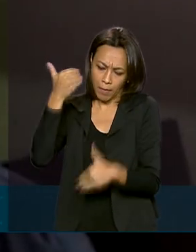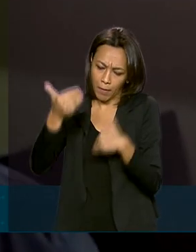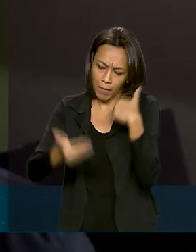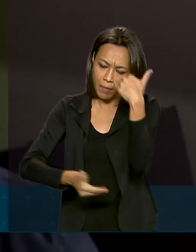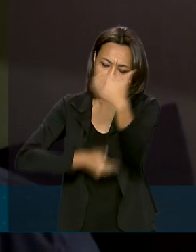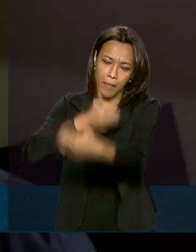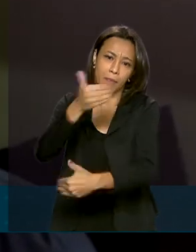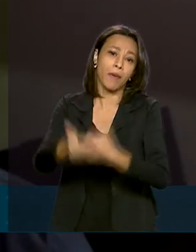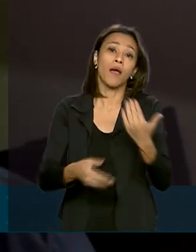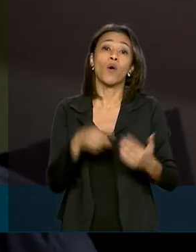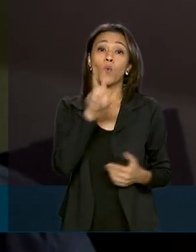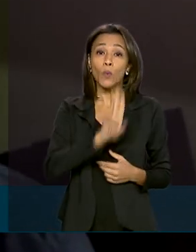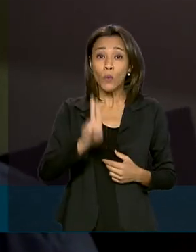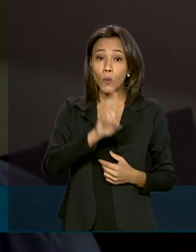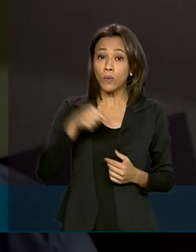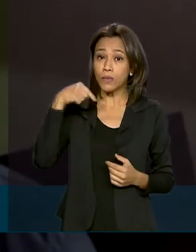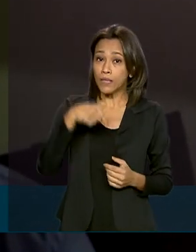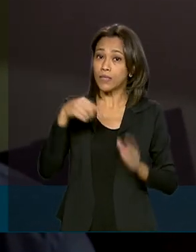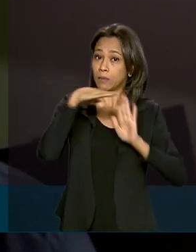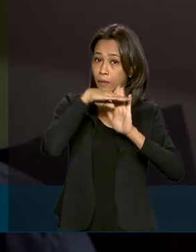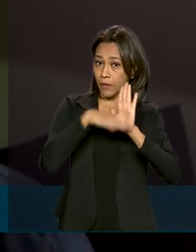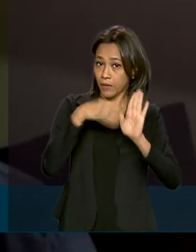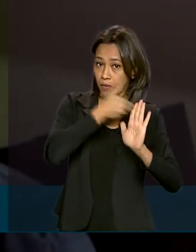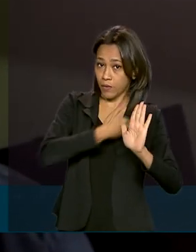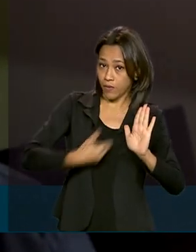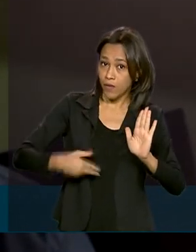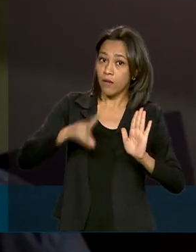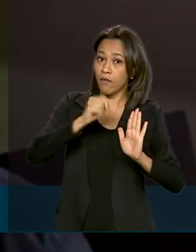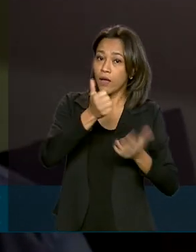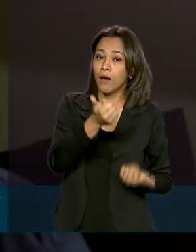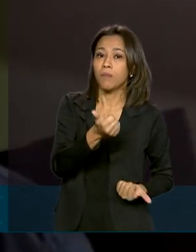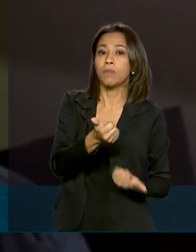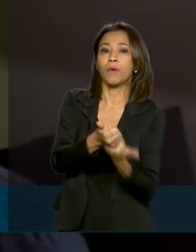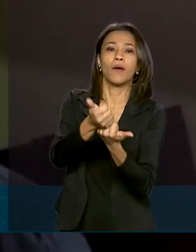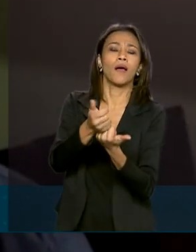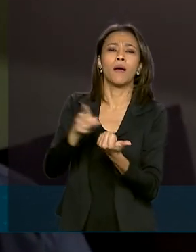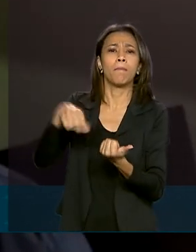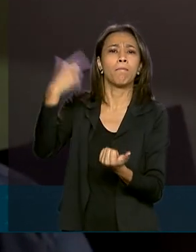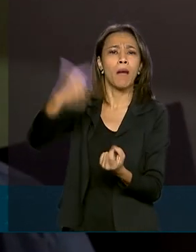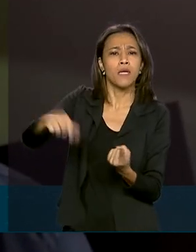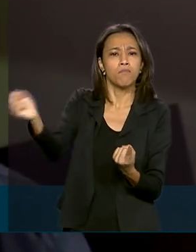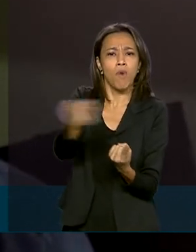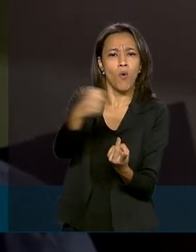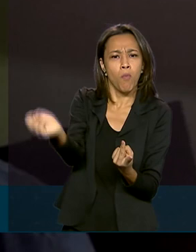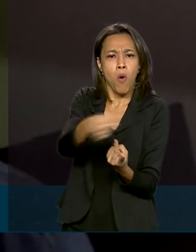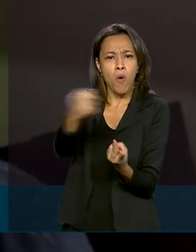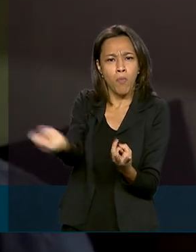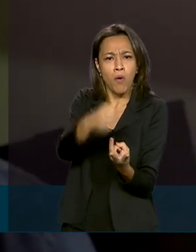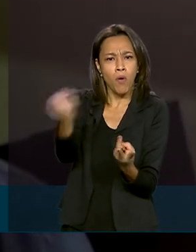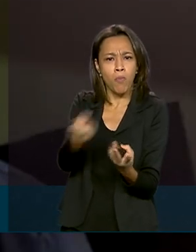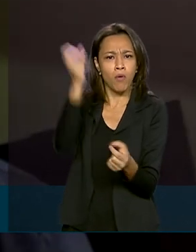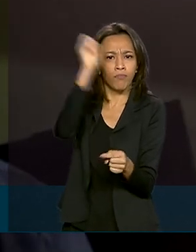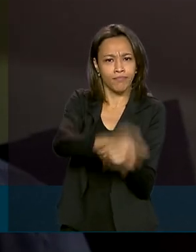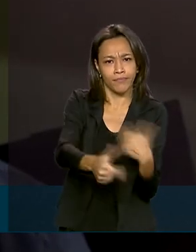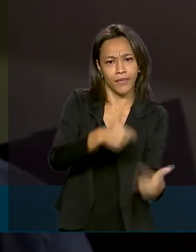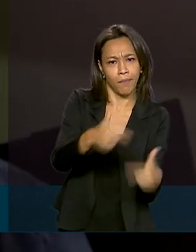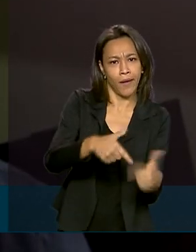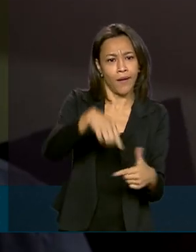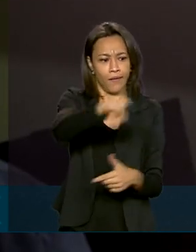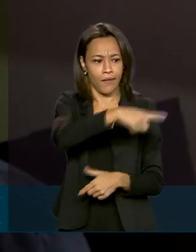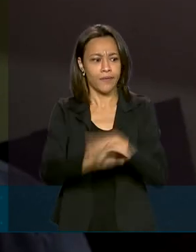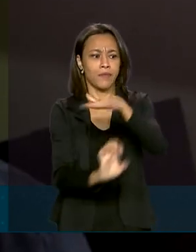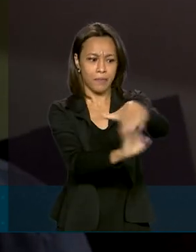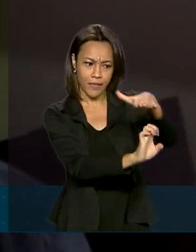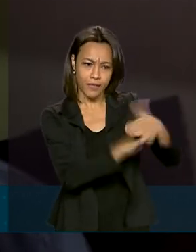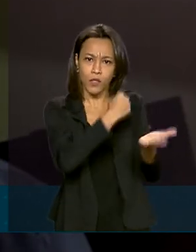com a aplicação desse programa é muito positiva, contribuindo para um aumento da taxa de empregabilidade dos alunos, seja pelas empresas contratantes dos